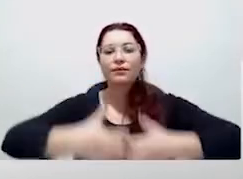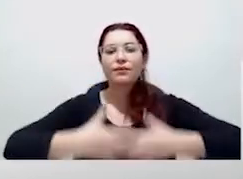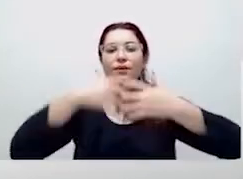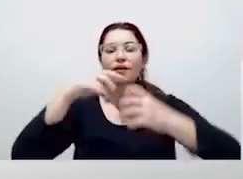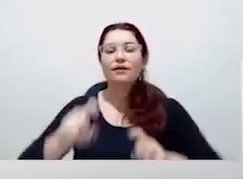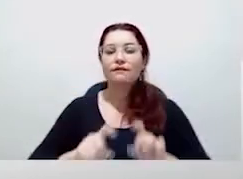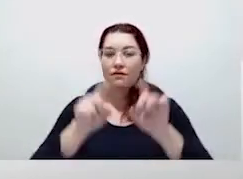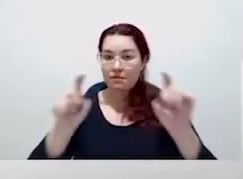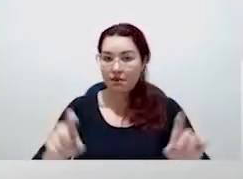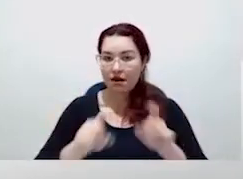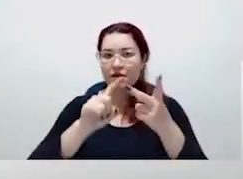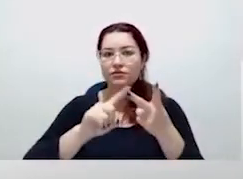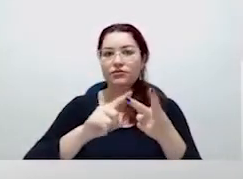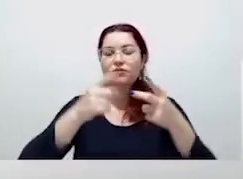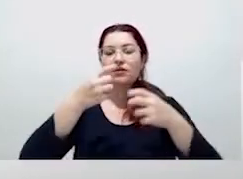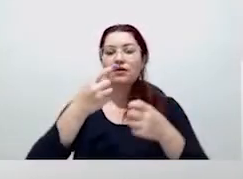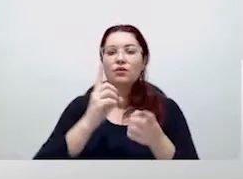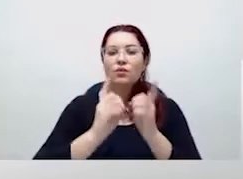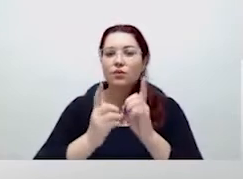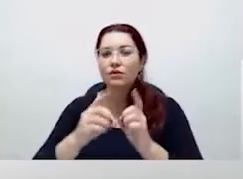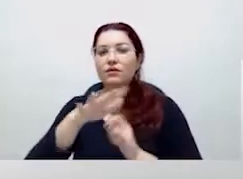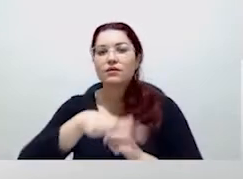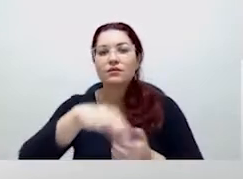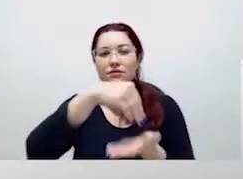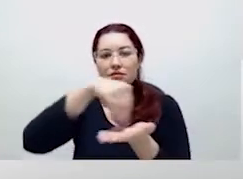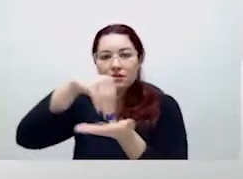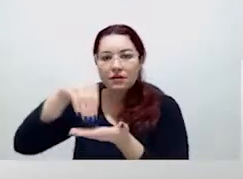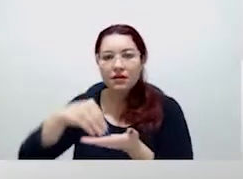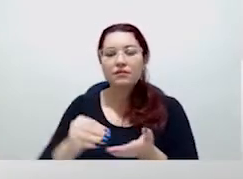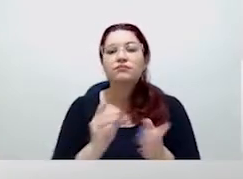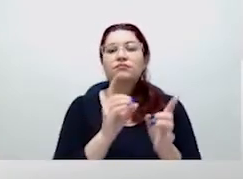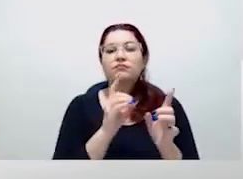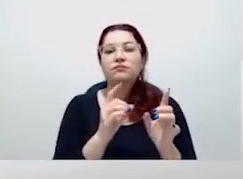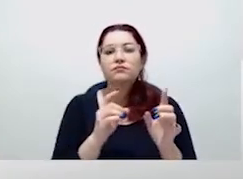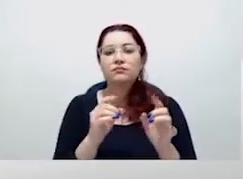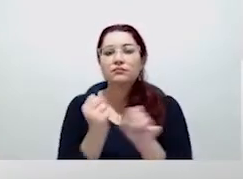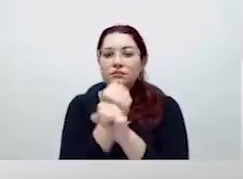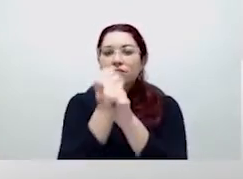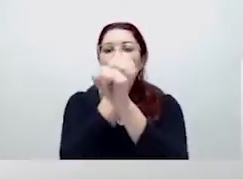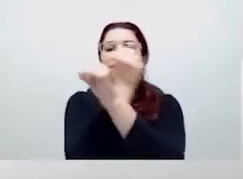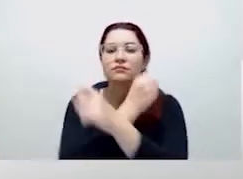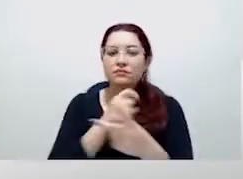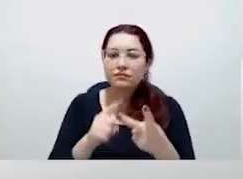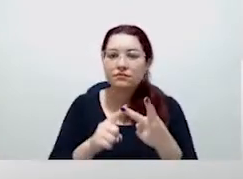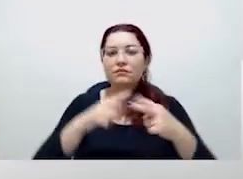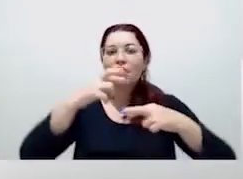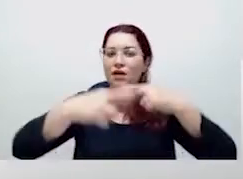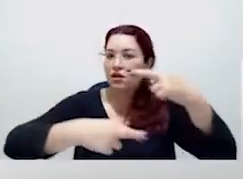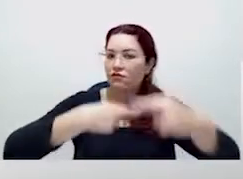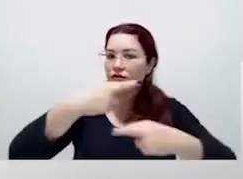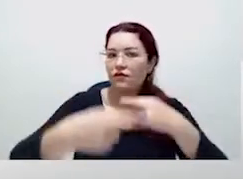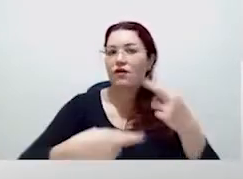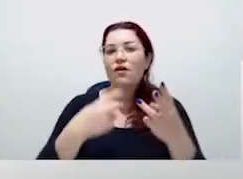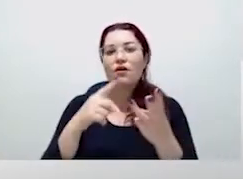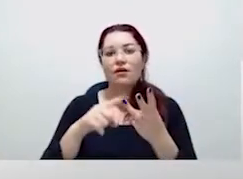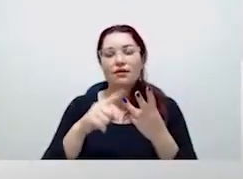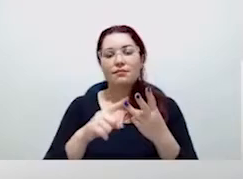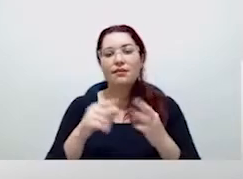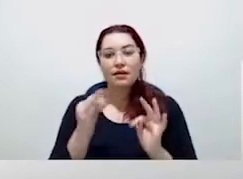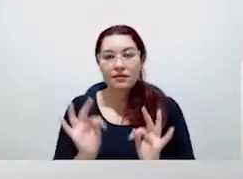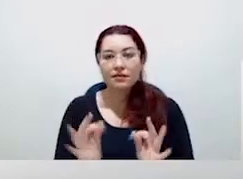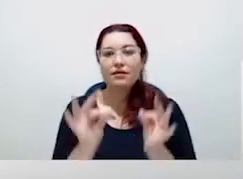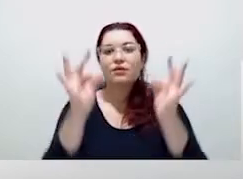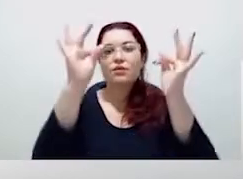Secretaria e para as coordenadorias, atualizando, modernizando a nossa estrutura de TI, e